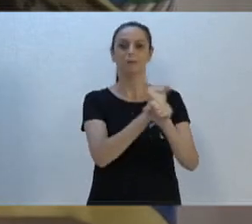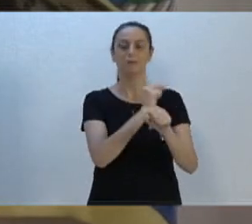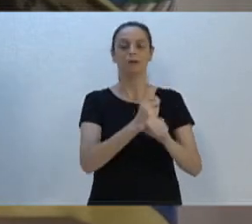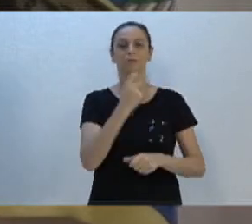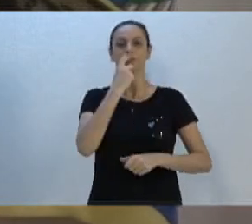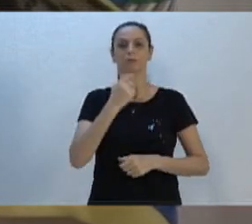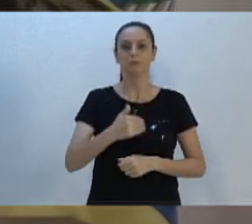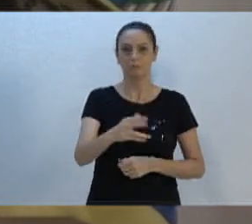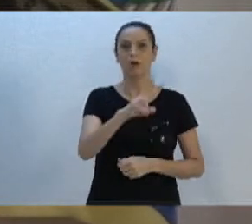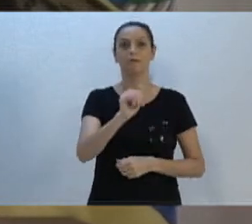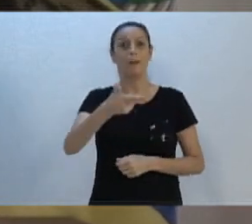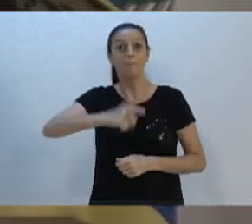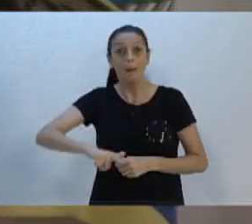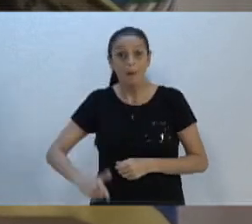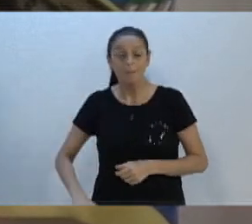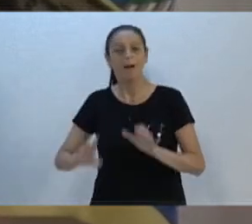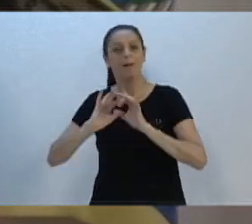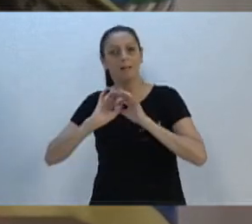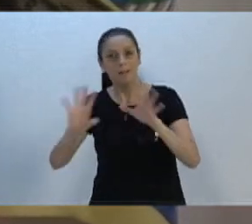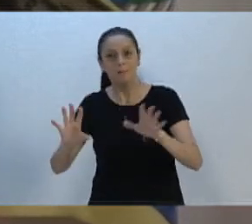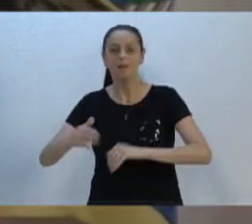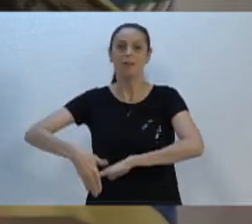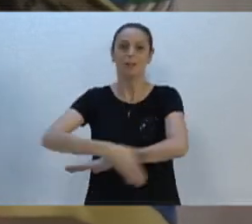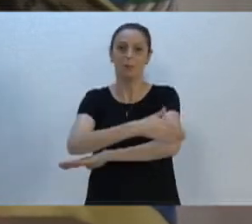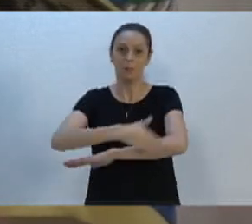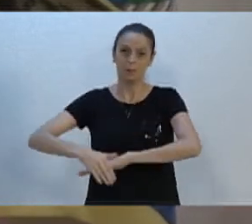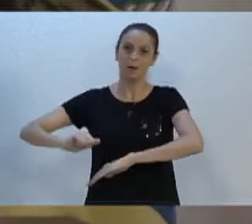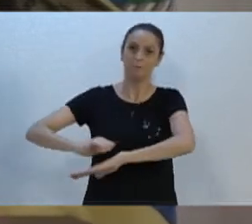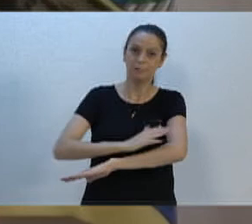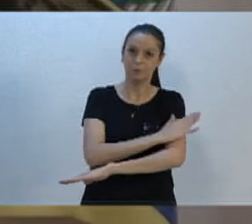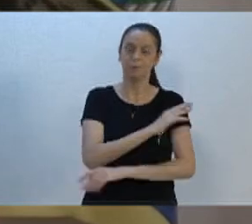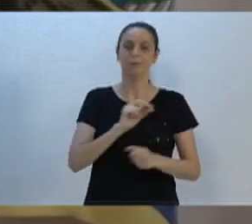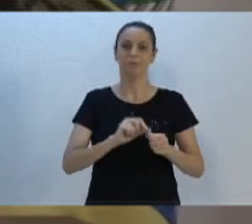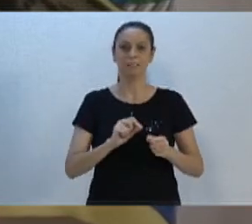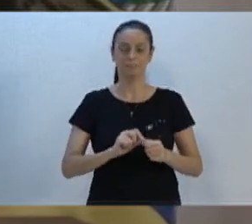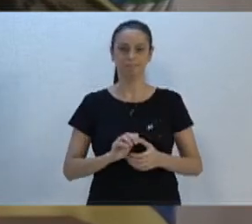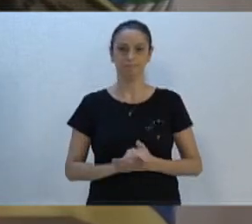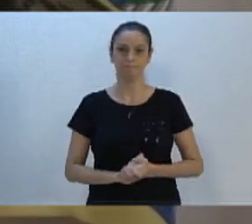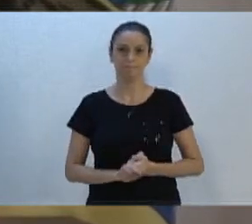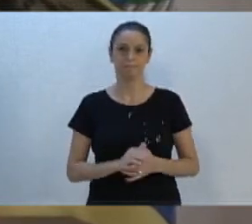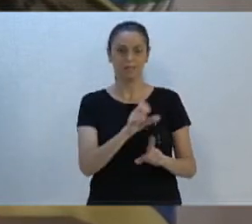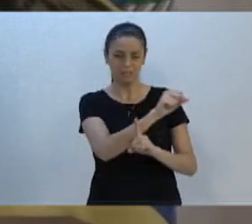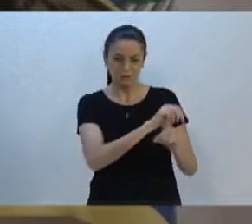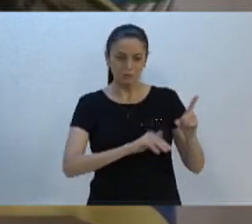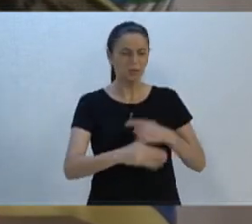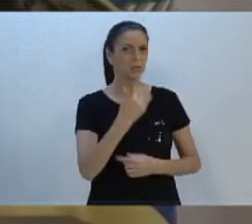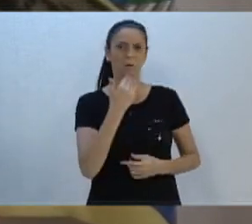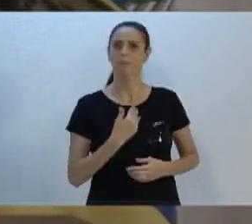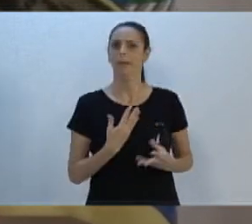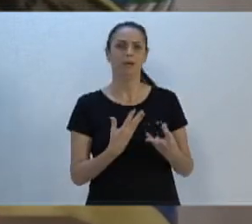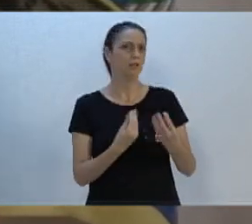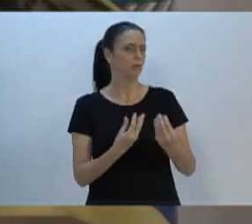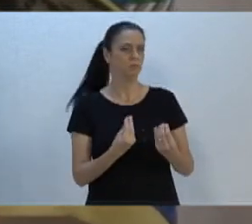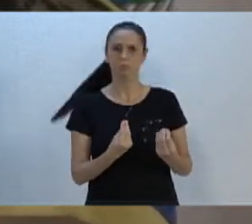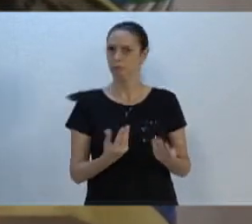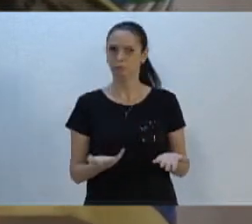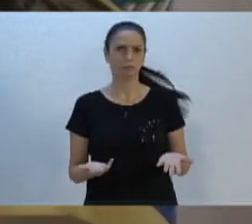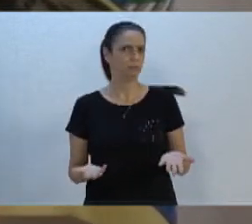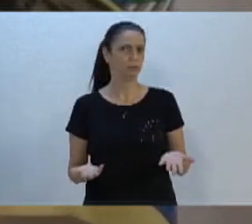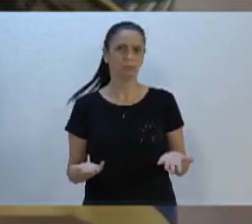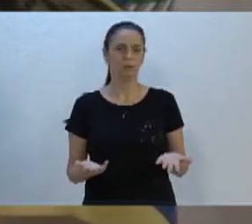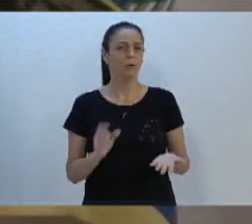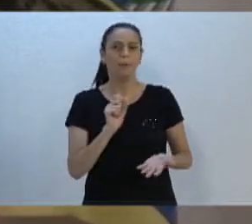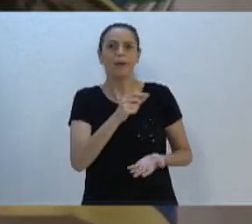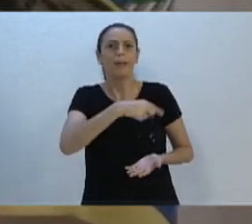mais assinaturas de ordem de serviço para atender a nossa gente. A sociedade não pede muito para nós, o que eles querem é aquela